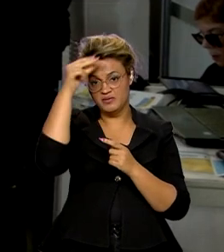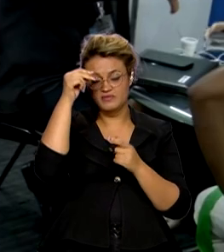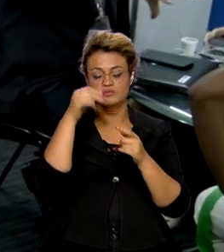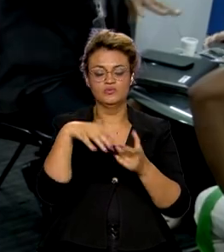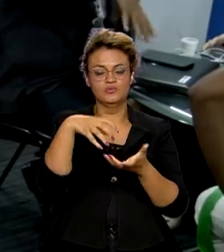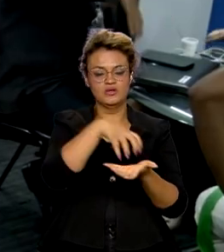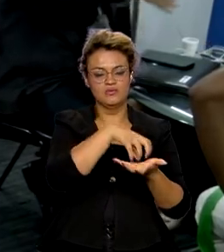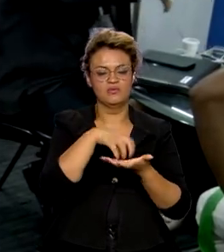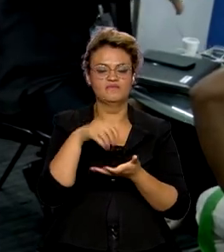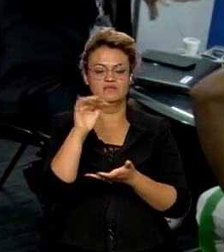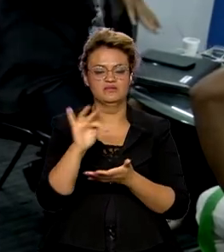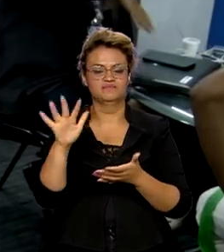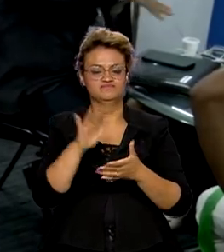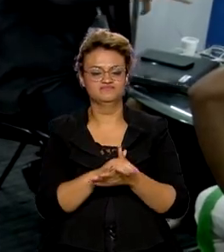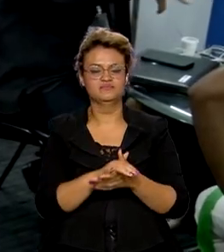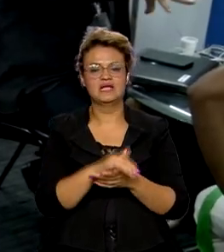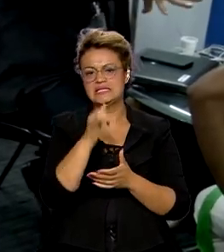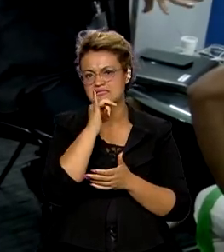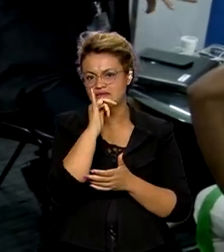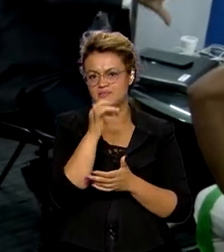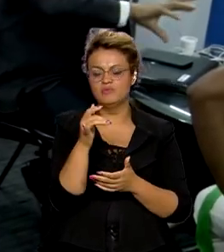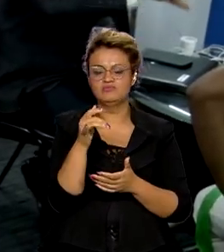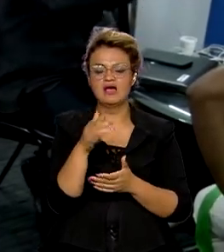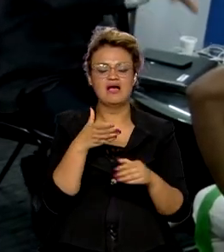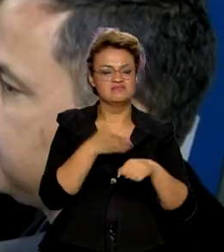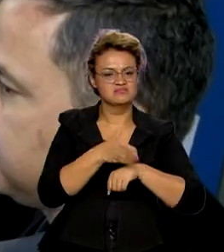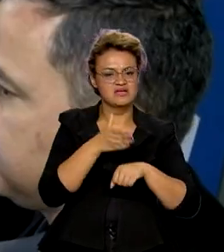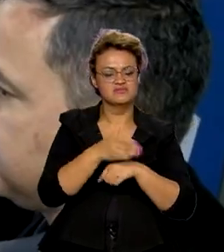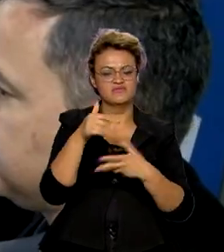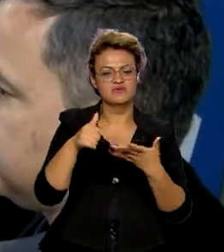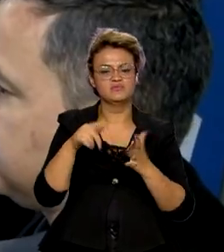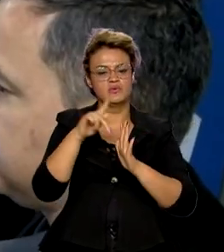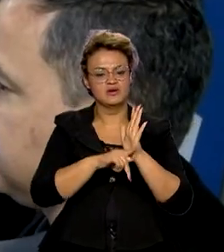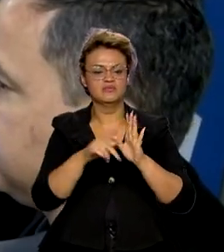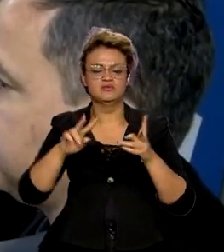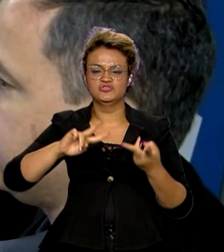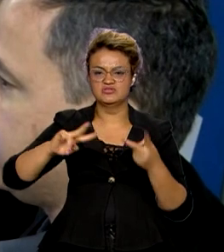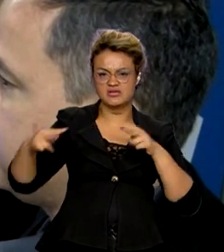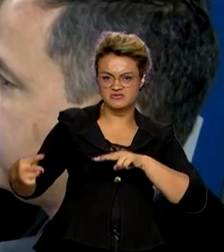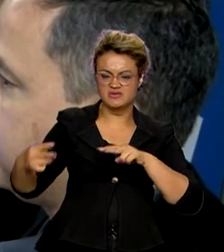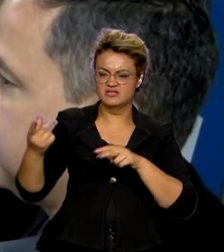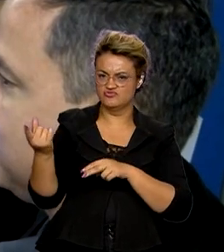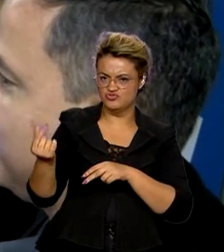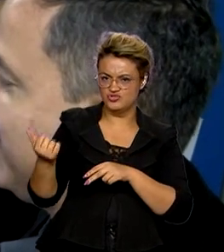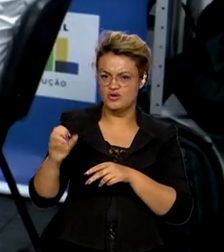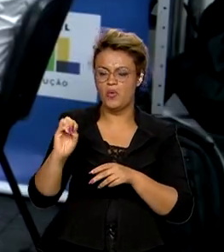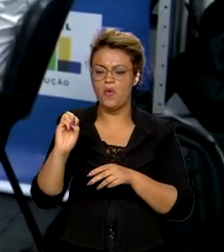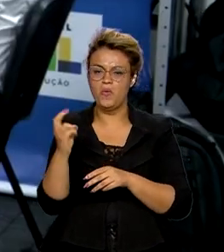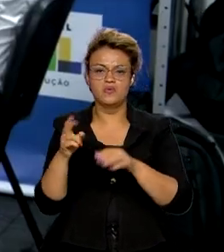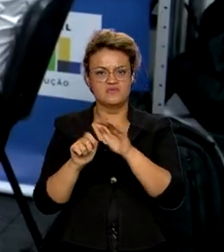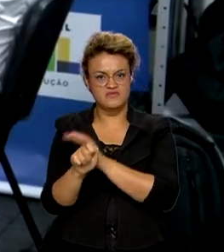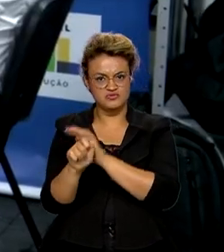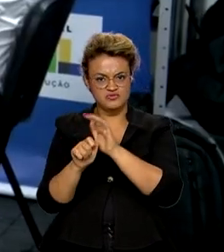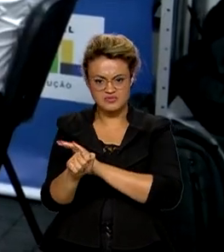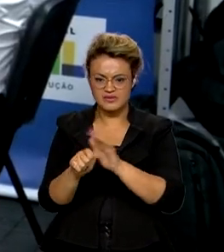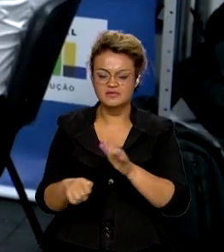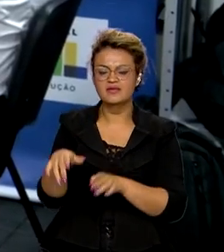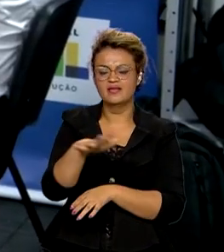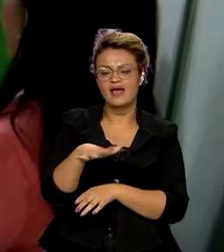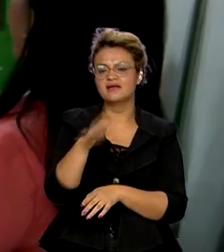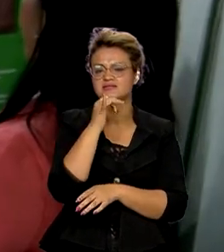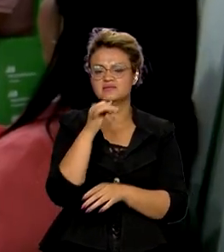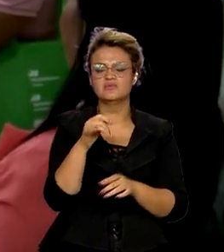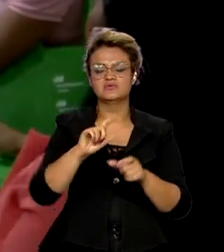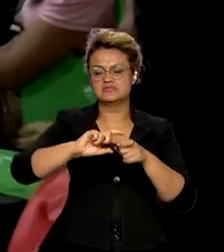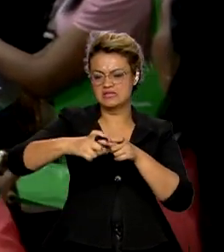os órgãos federais, incluindo acesso a programas de transferência de verbas ou de investimentos em áreas como